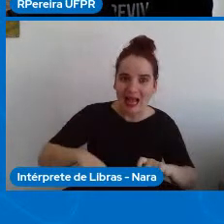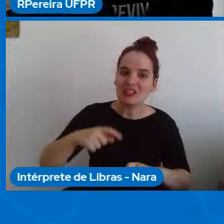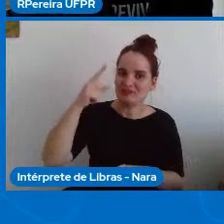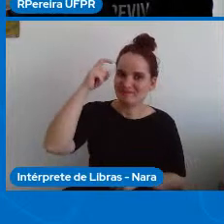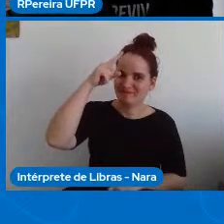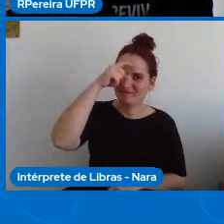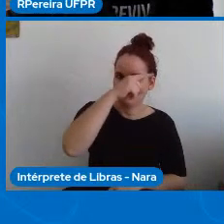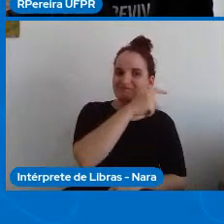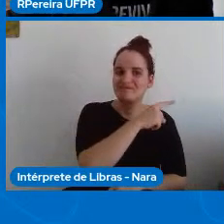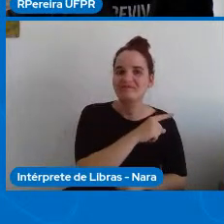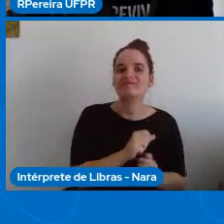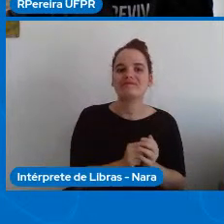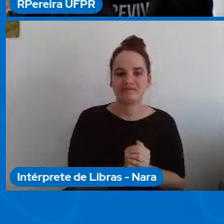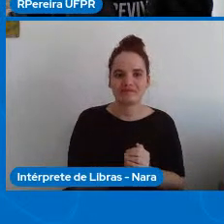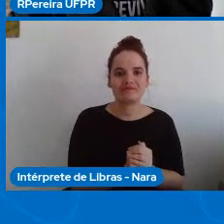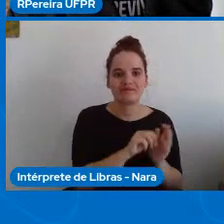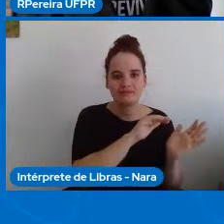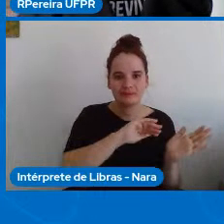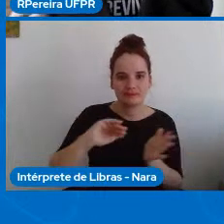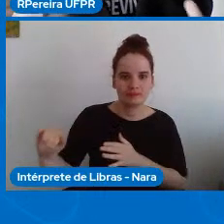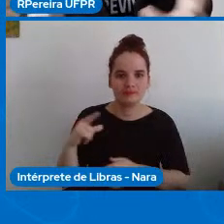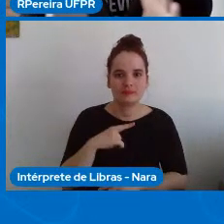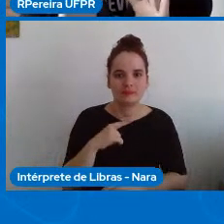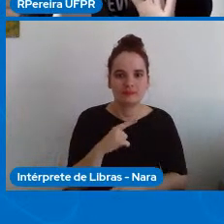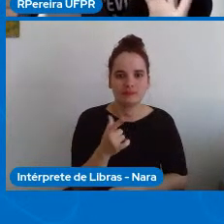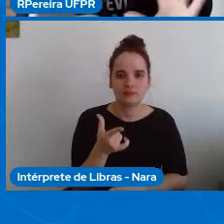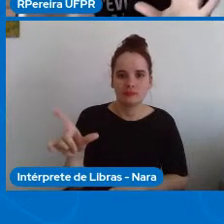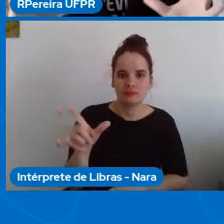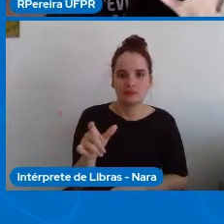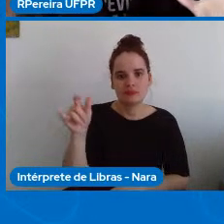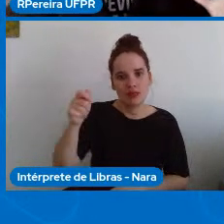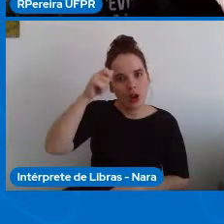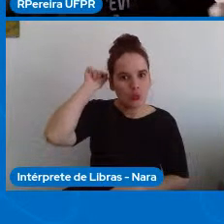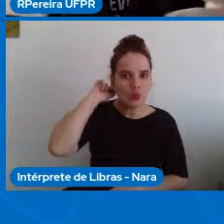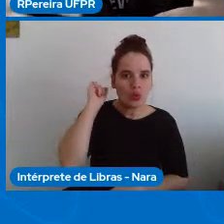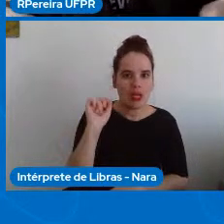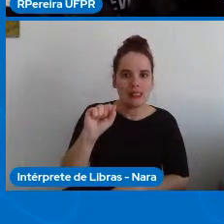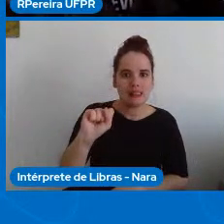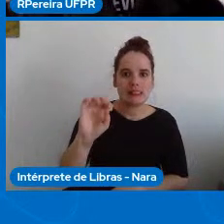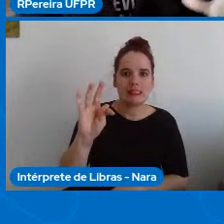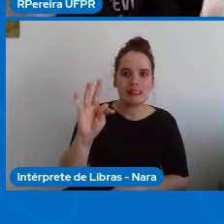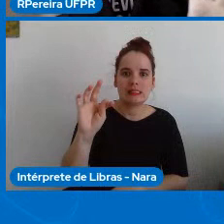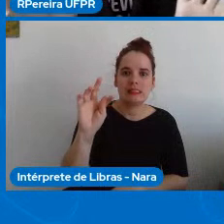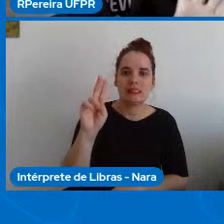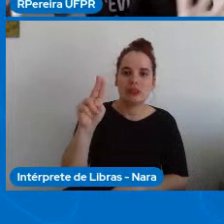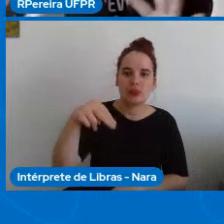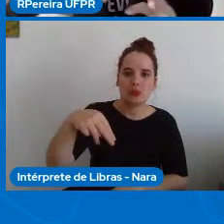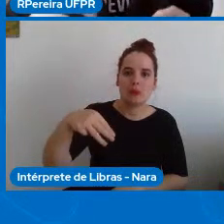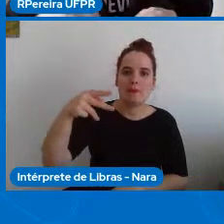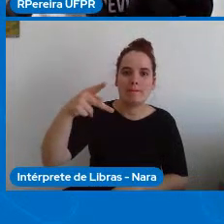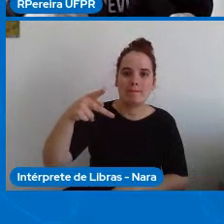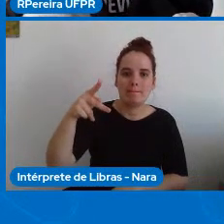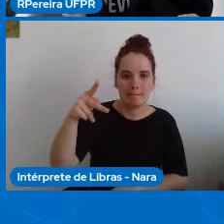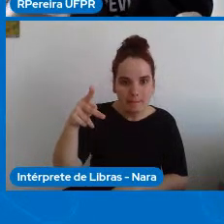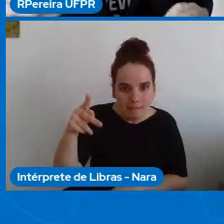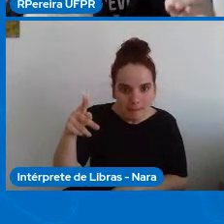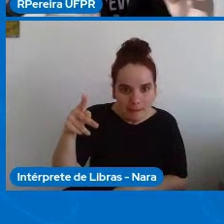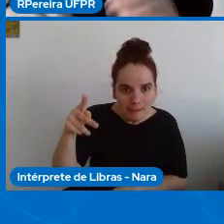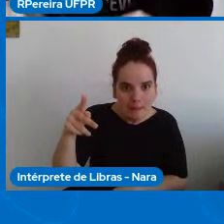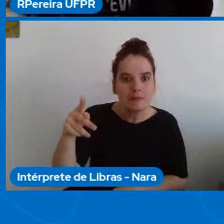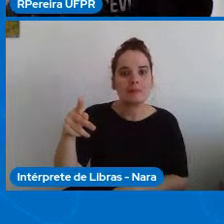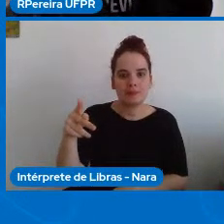ele traz algumas ideias do Hall ele organiza isso entendendo a sociedade como um grande sistema de informação